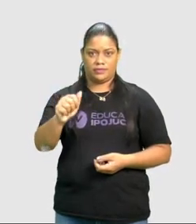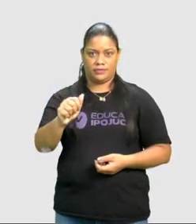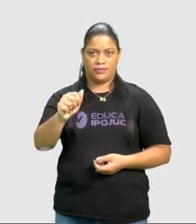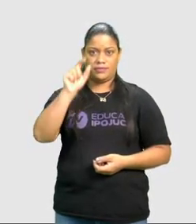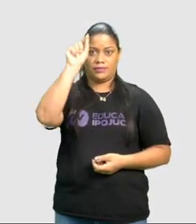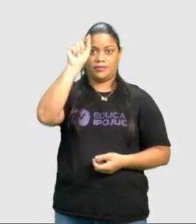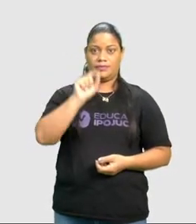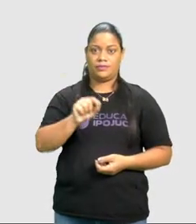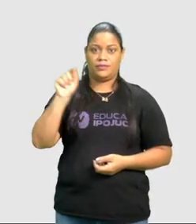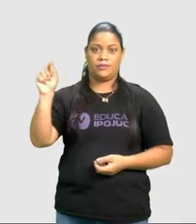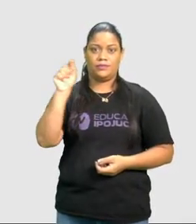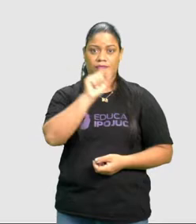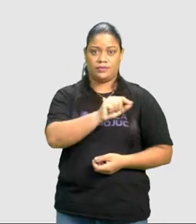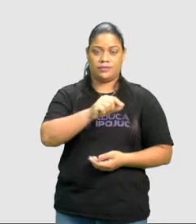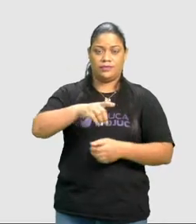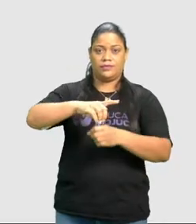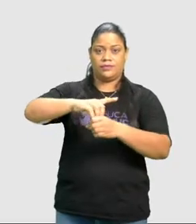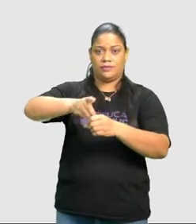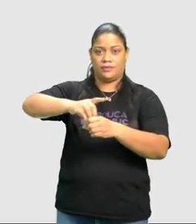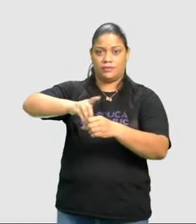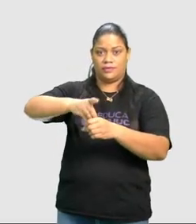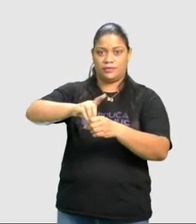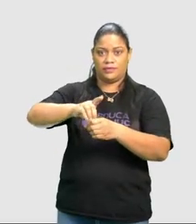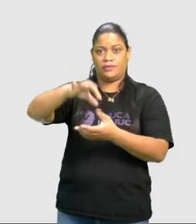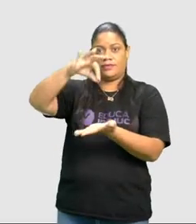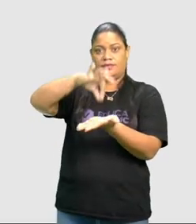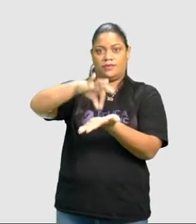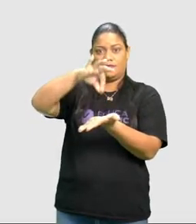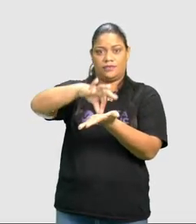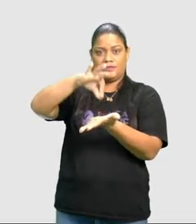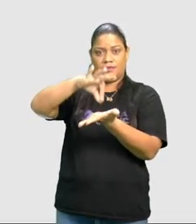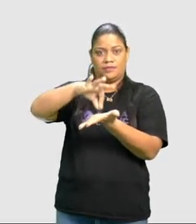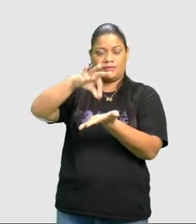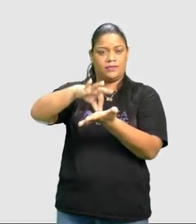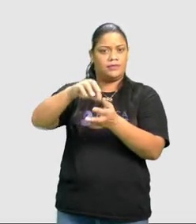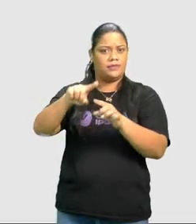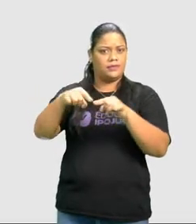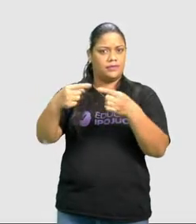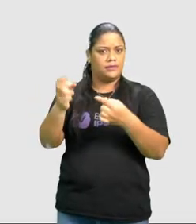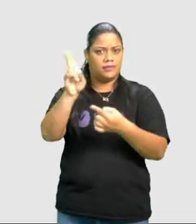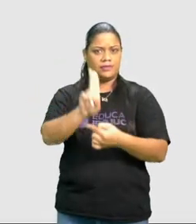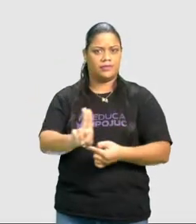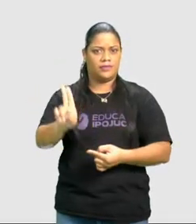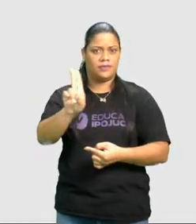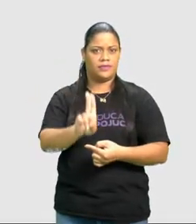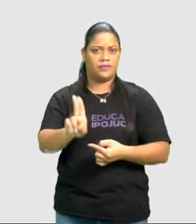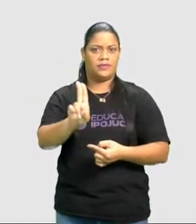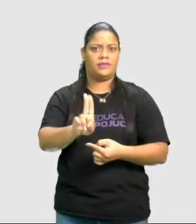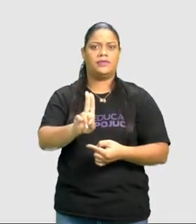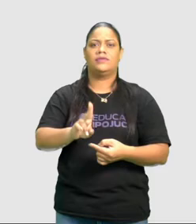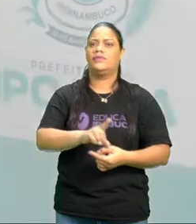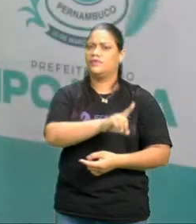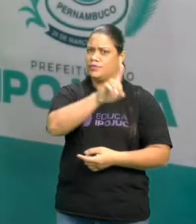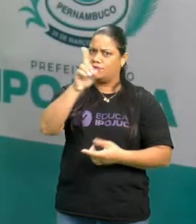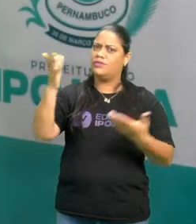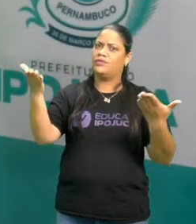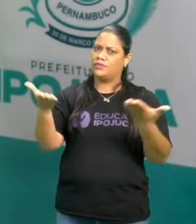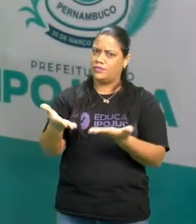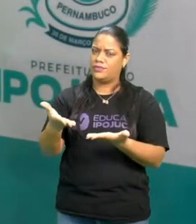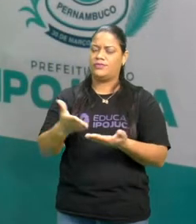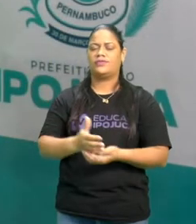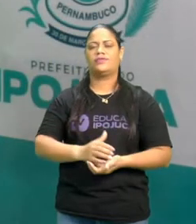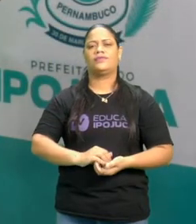rosa dos ventos, bússola e GPS. São os mais comuns e utilizados nos dias atuais.